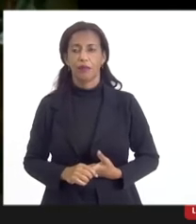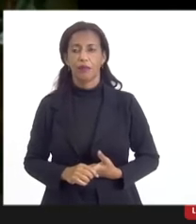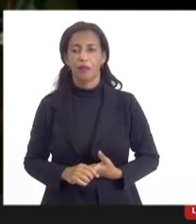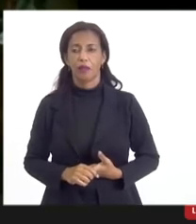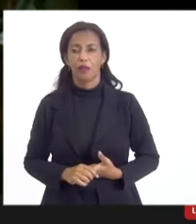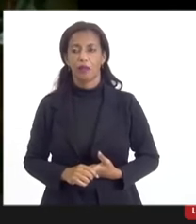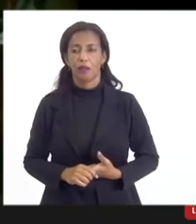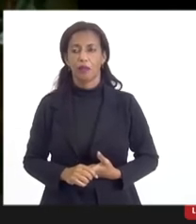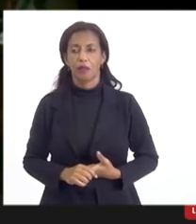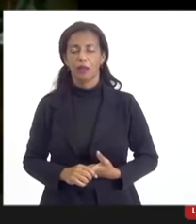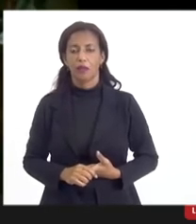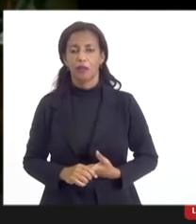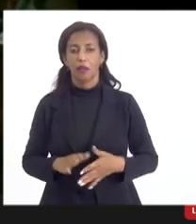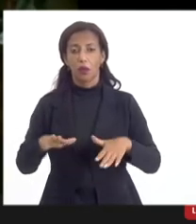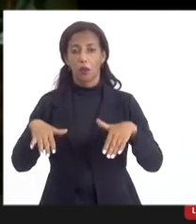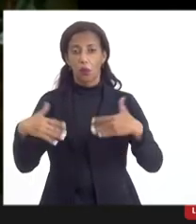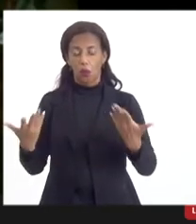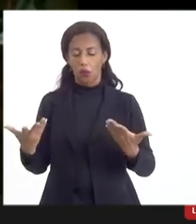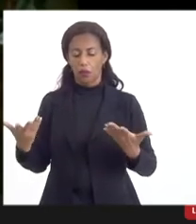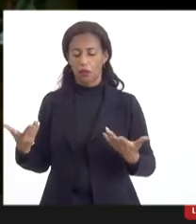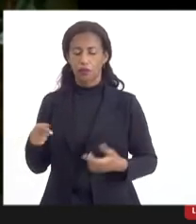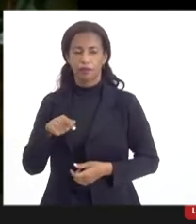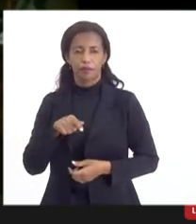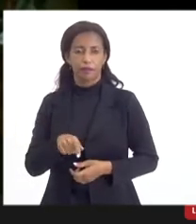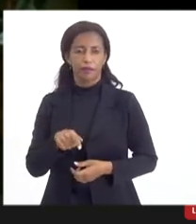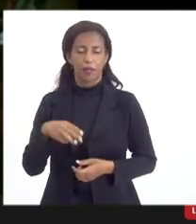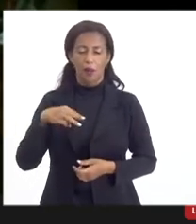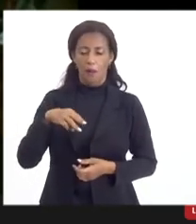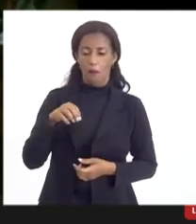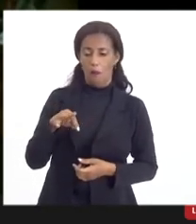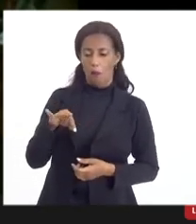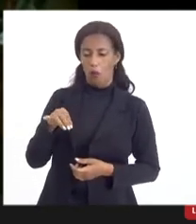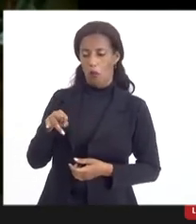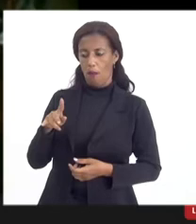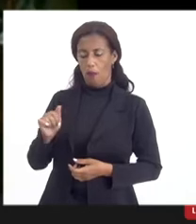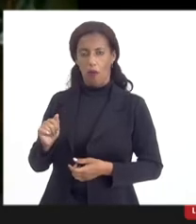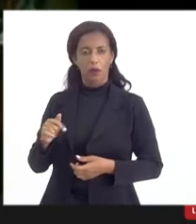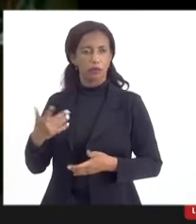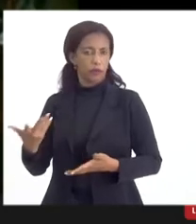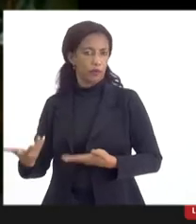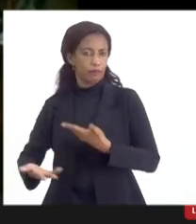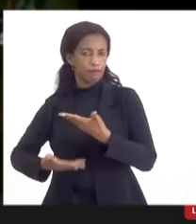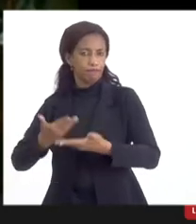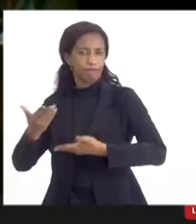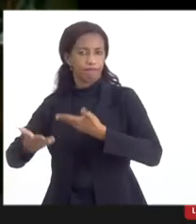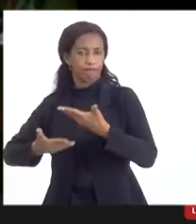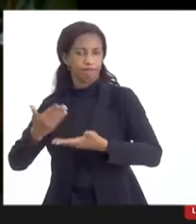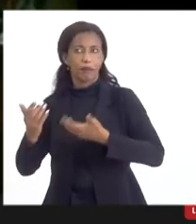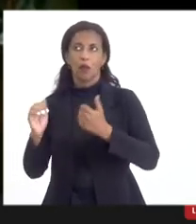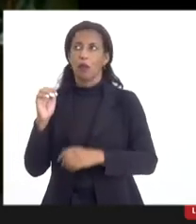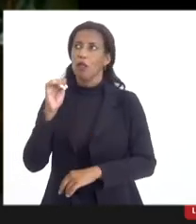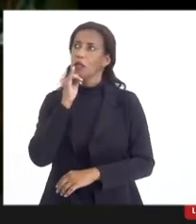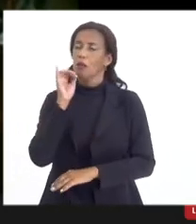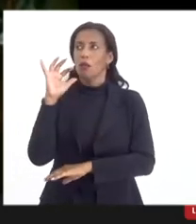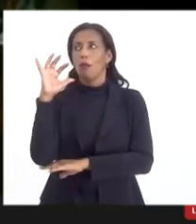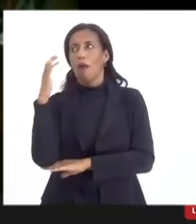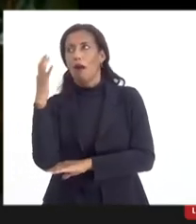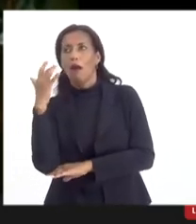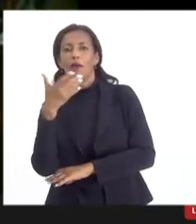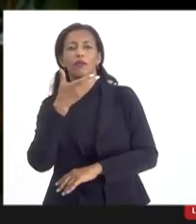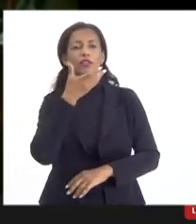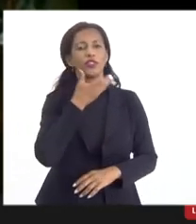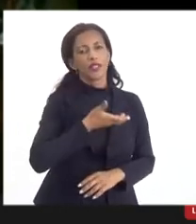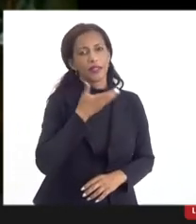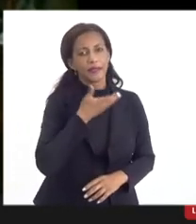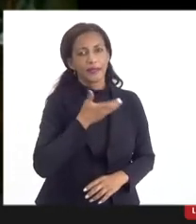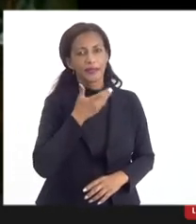Quando a Petrobras tinha um monopólio e ela tinha que desenvolver, por exemplo, uma árvore de Natal para trabalhar com